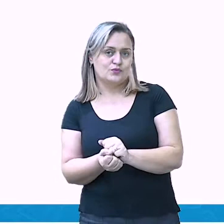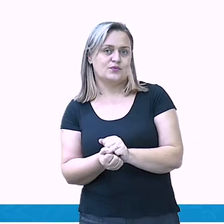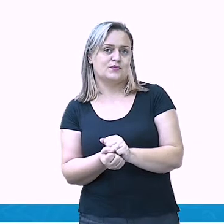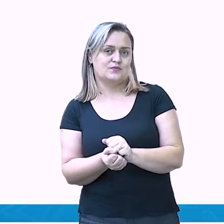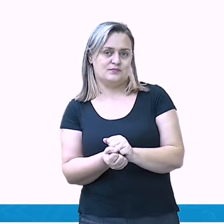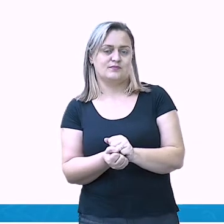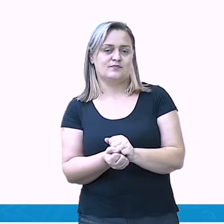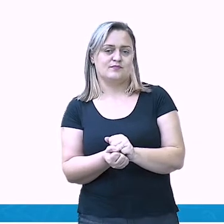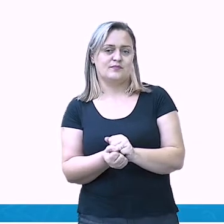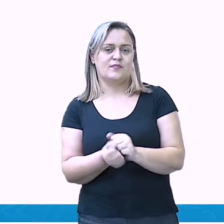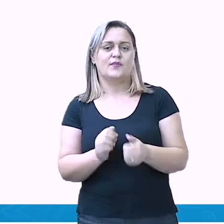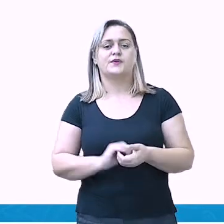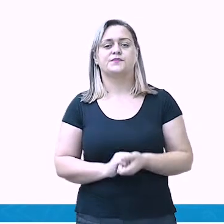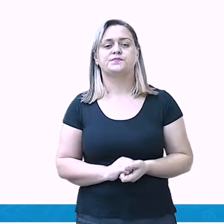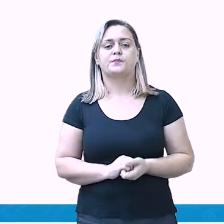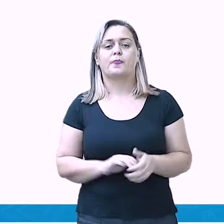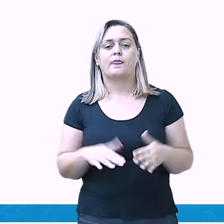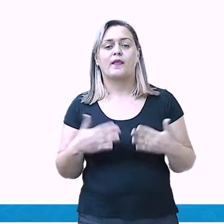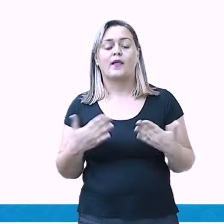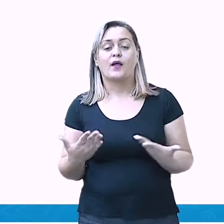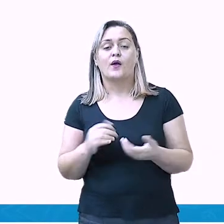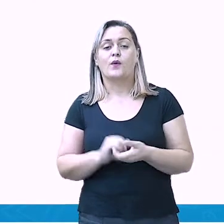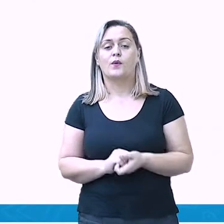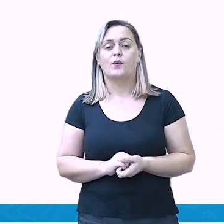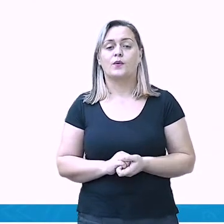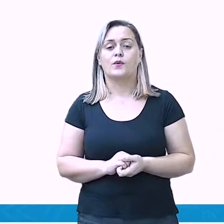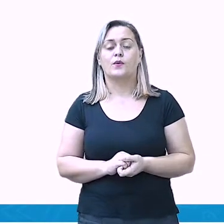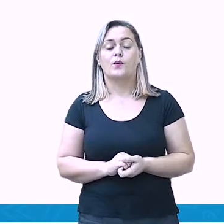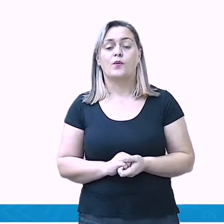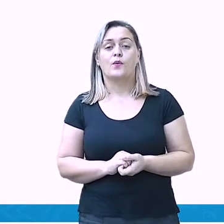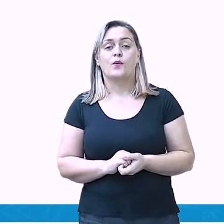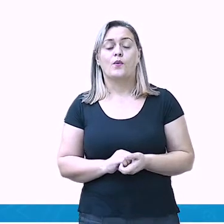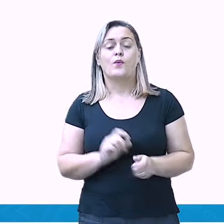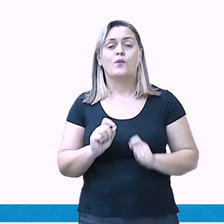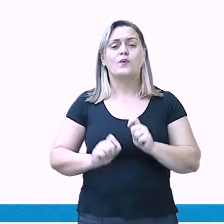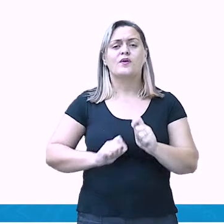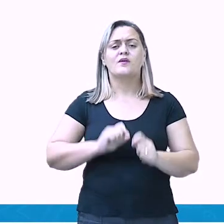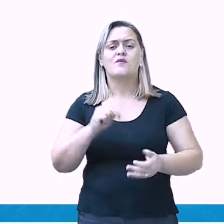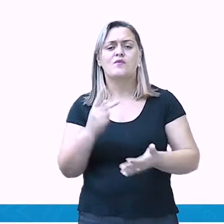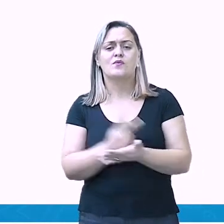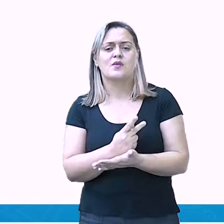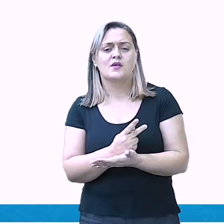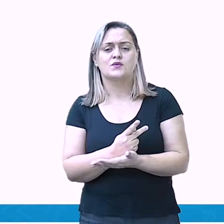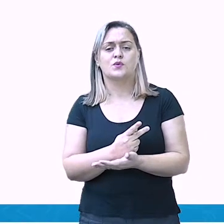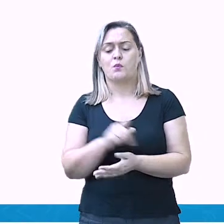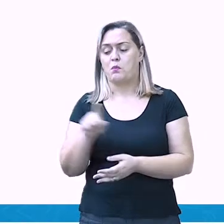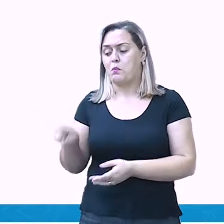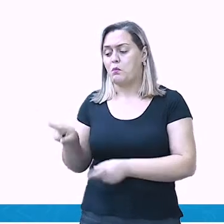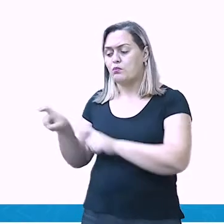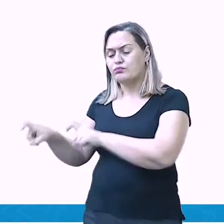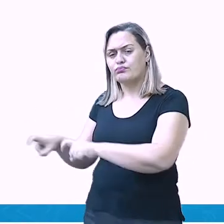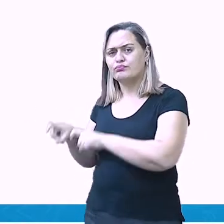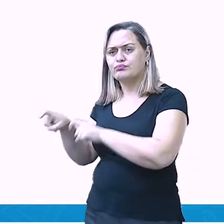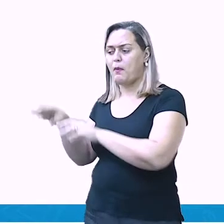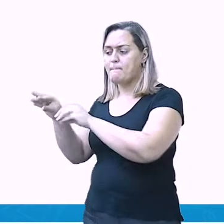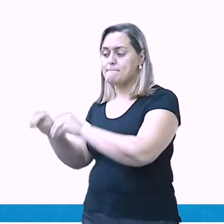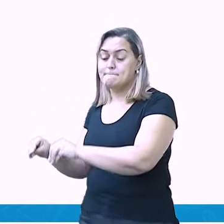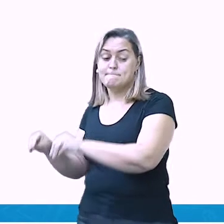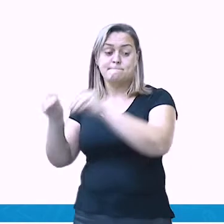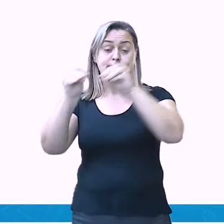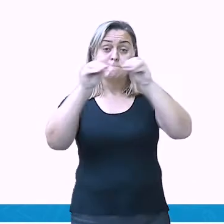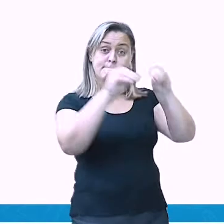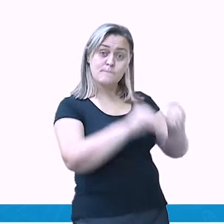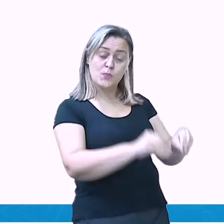busca de melhores condições de vidas, ofertas de trabalho, habitação, sistema de